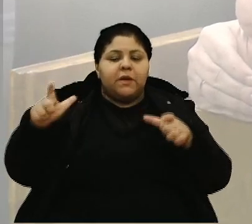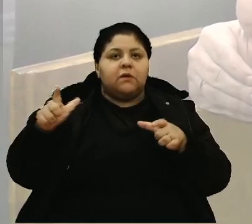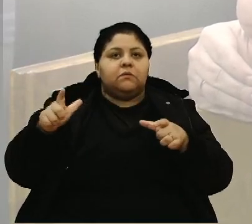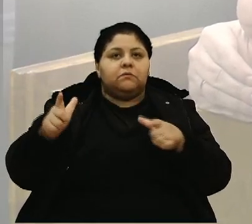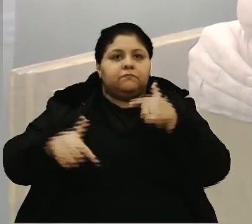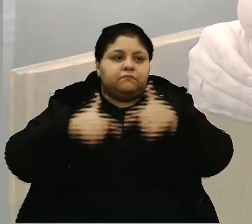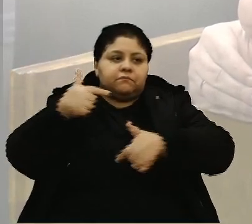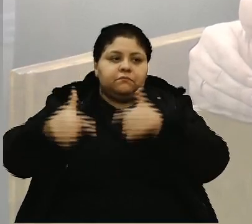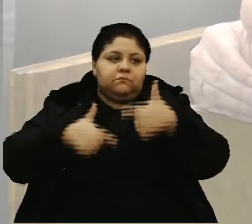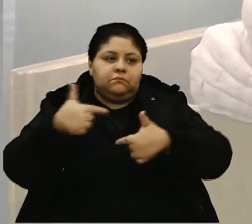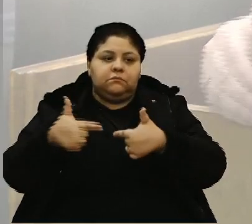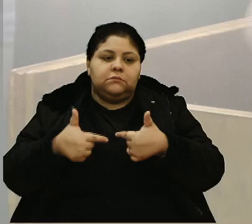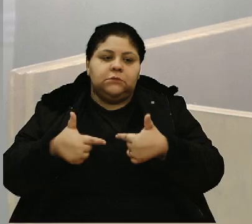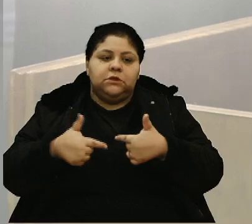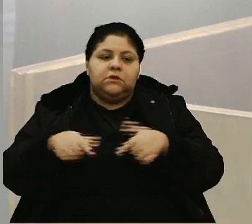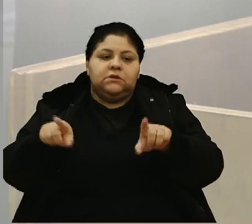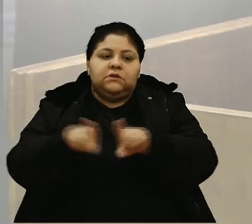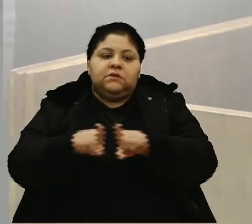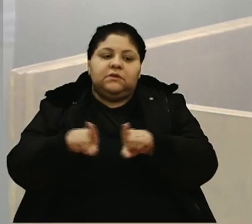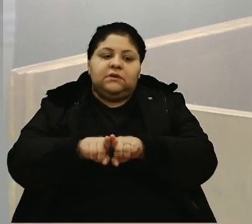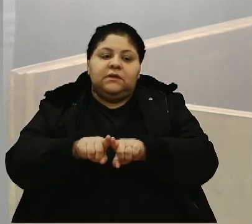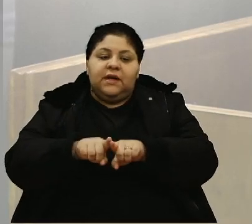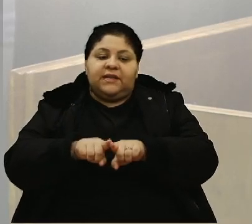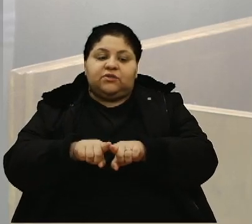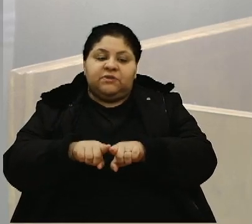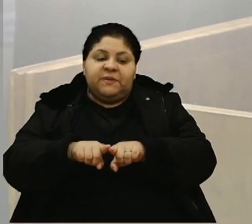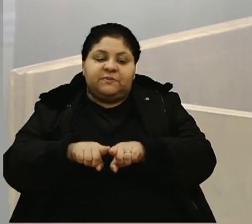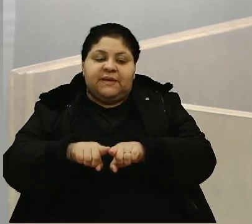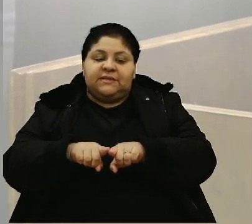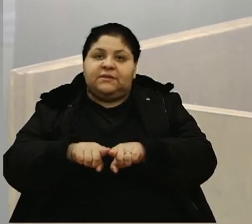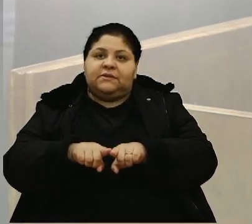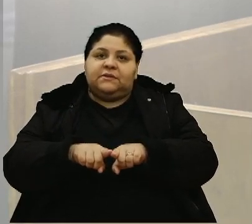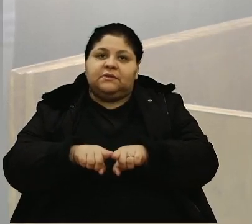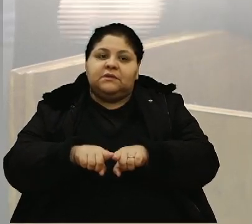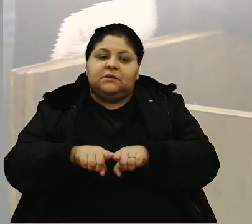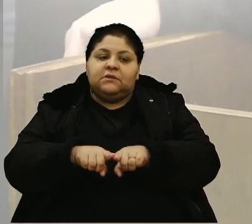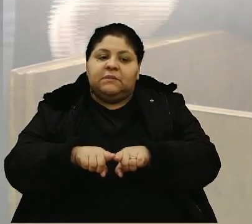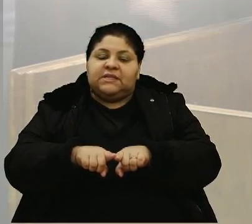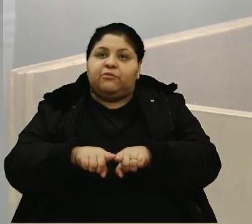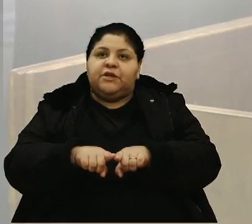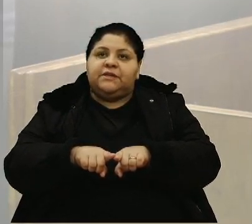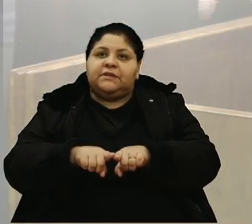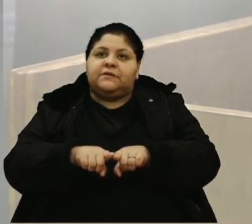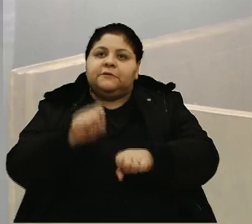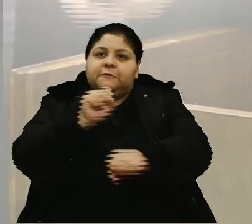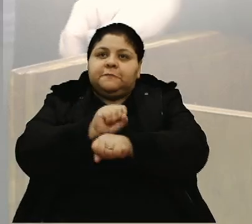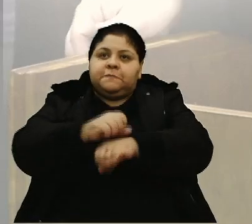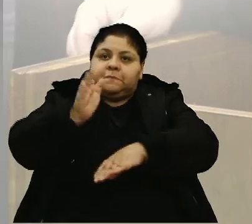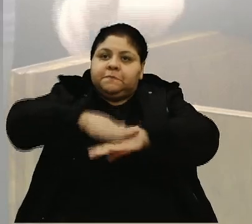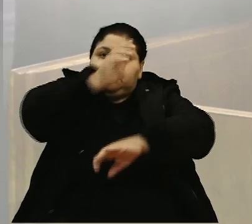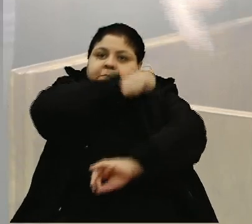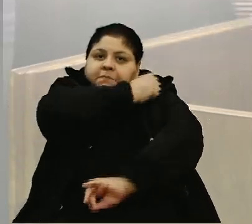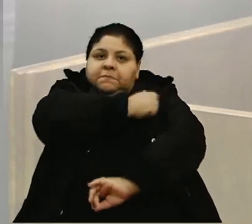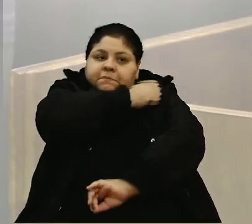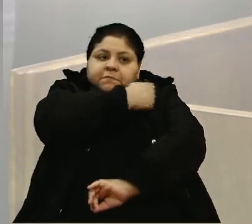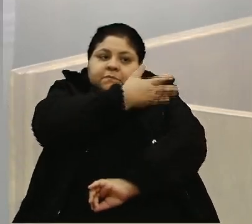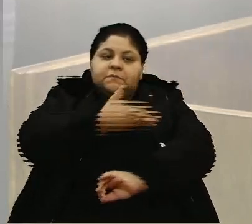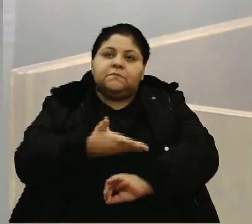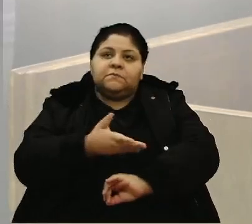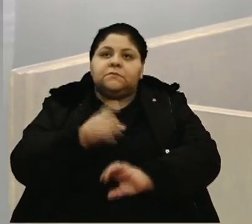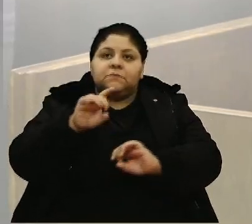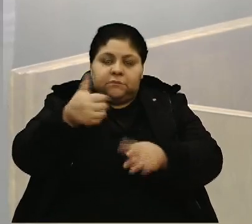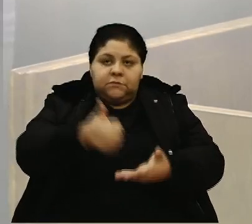serviço, né? Naquele mesmo local, dar mais condições para mais estudantes ir ali estudar. Então eu sou